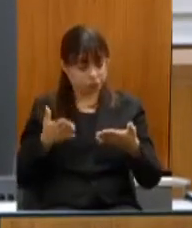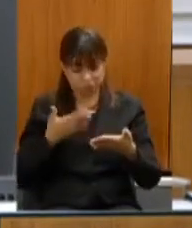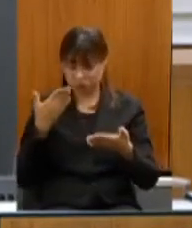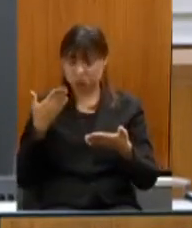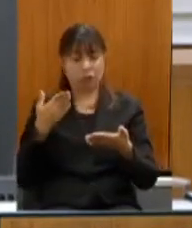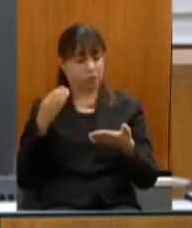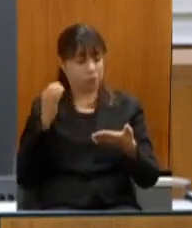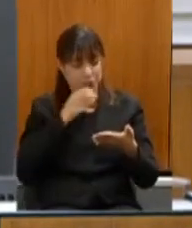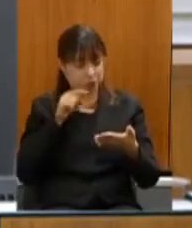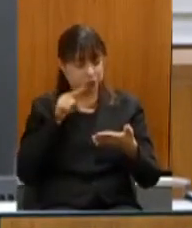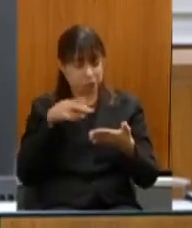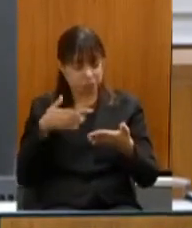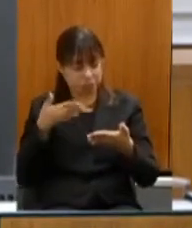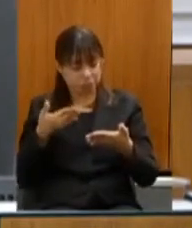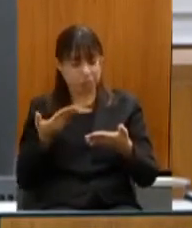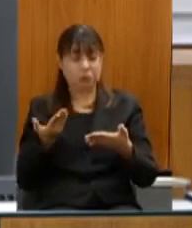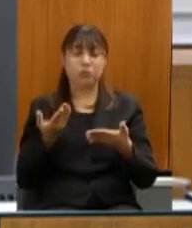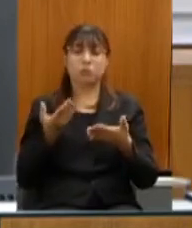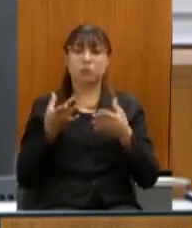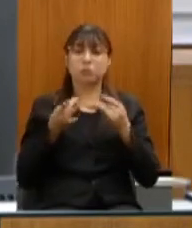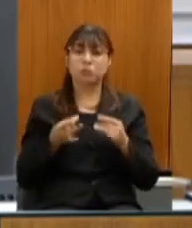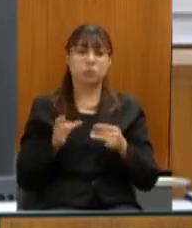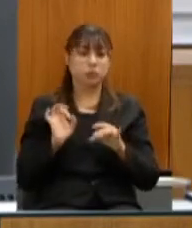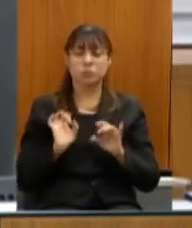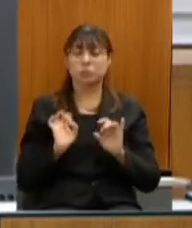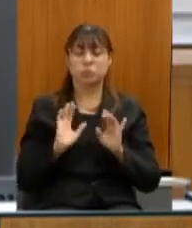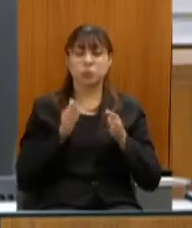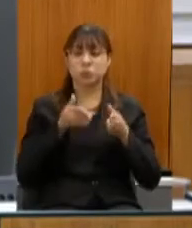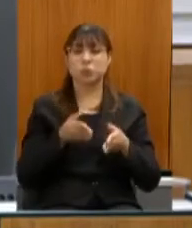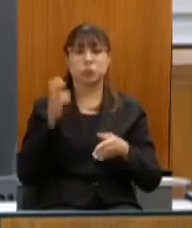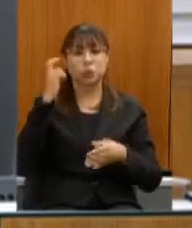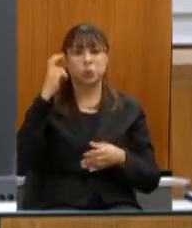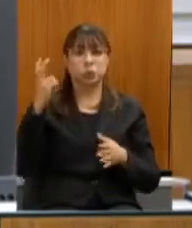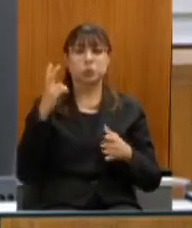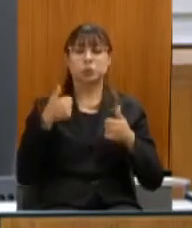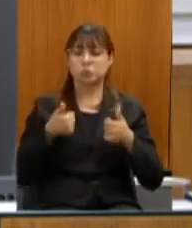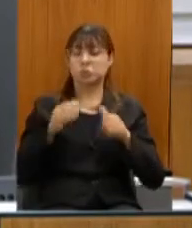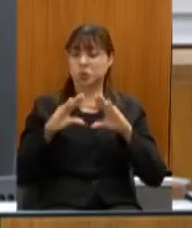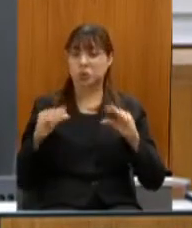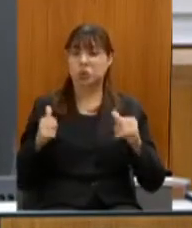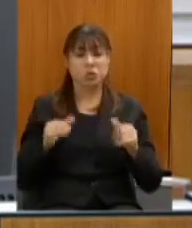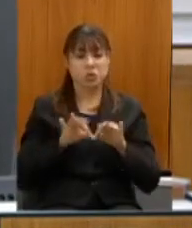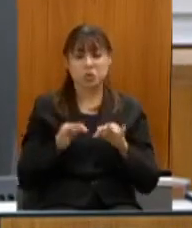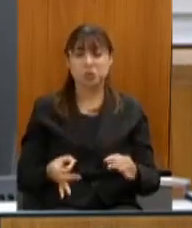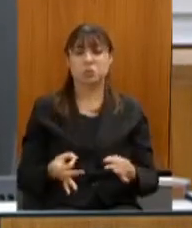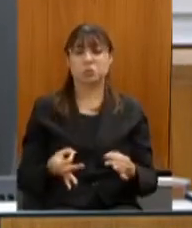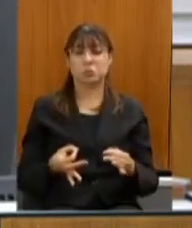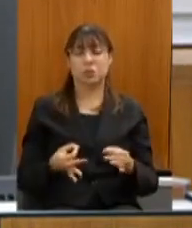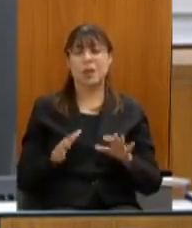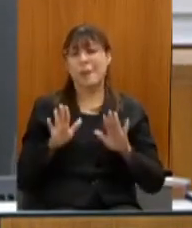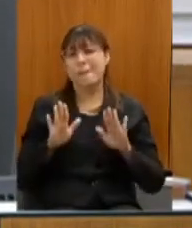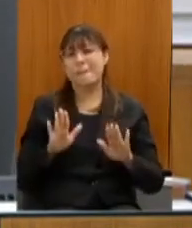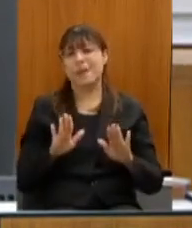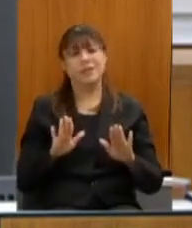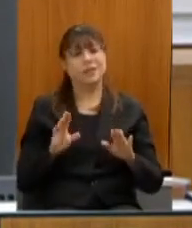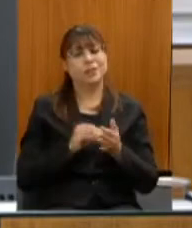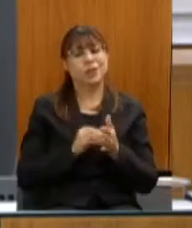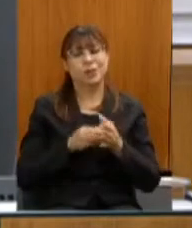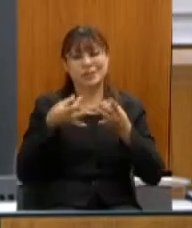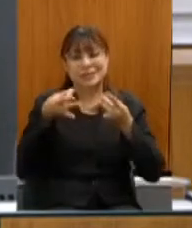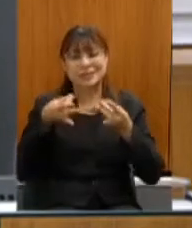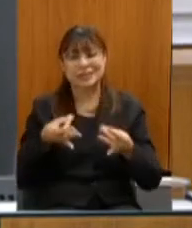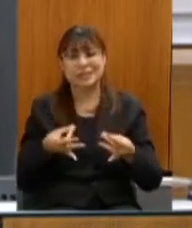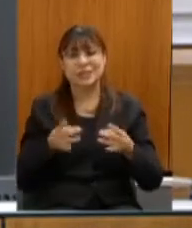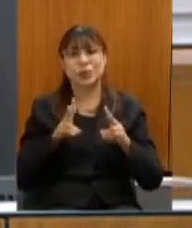tal ela só destaca um ponto os pontos de cultura os pontos de cultura está tranquilo que aí ela especifica mas ela não especifica